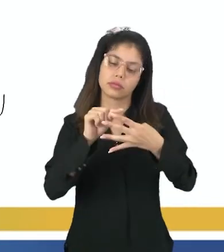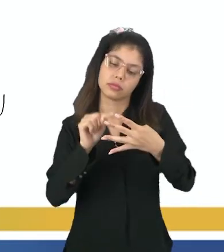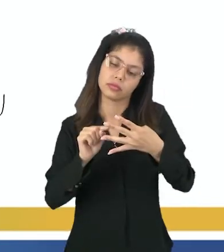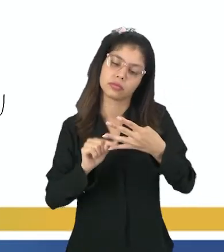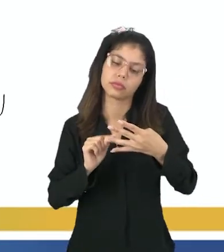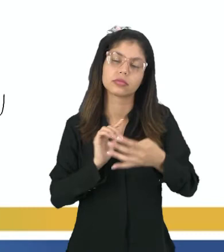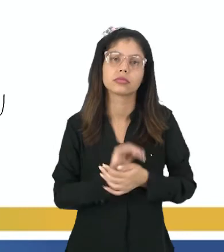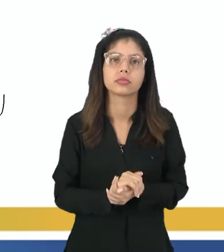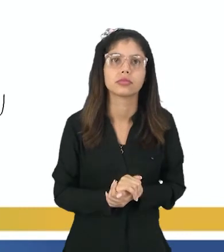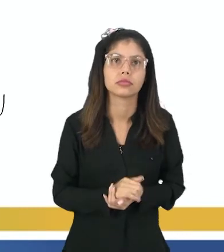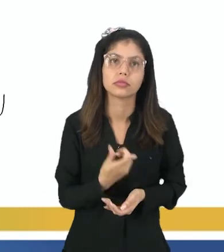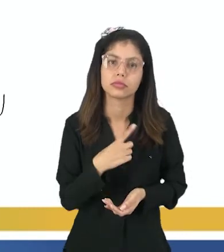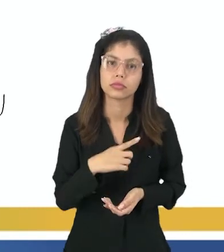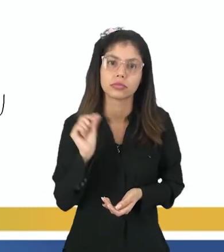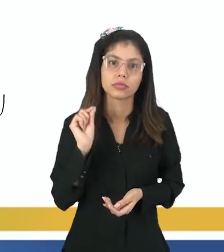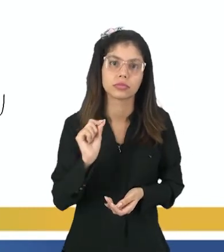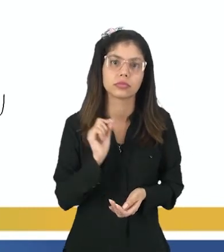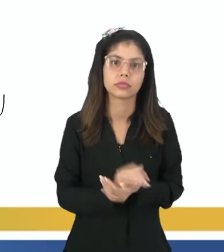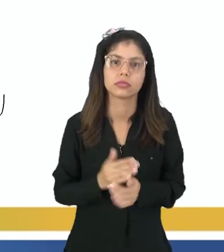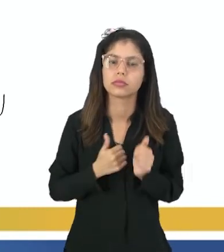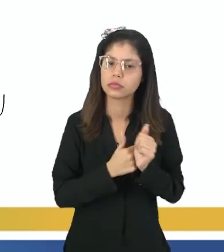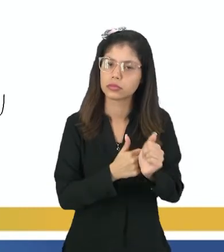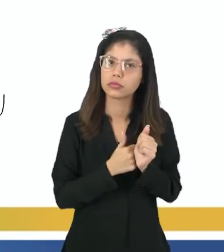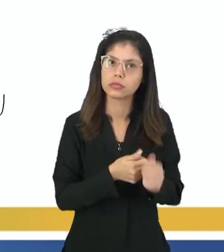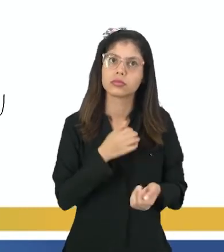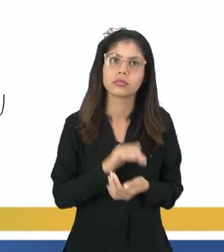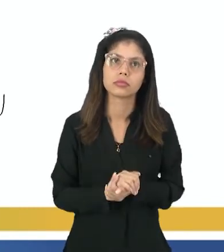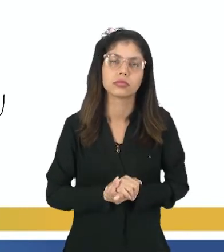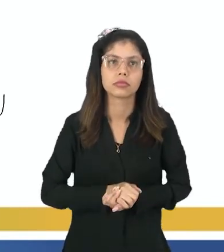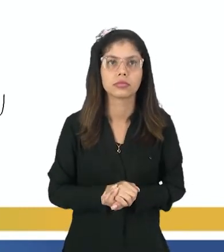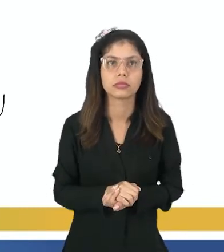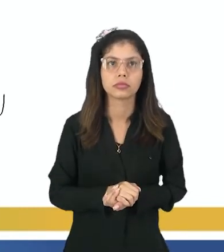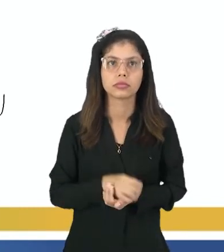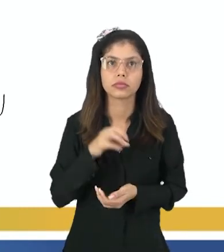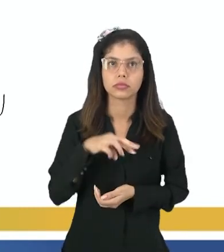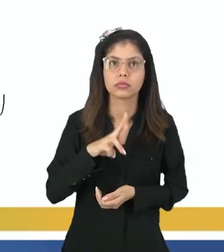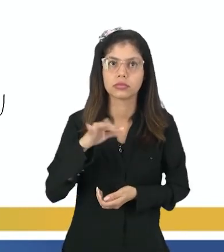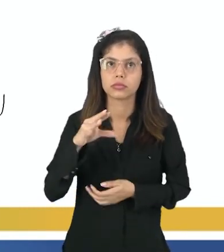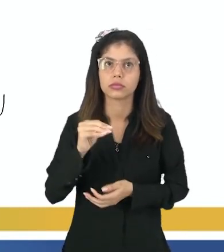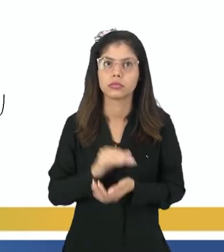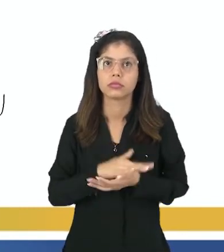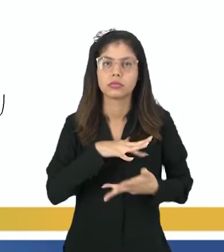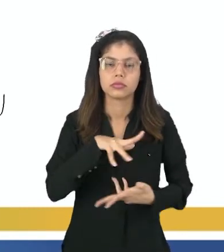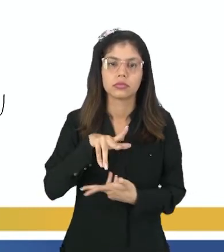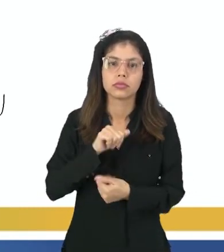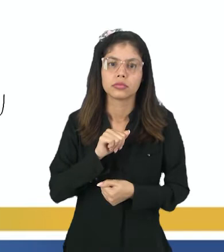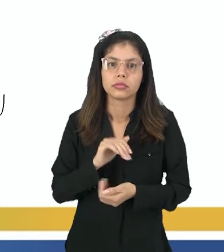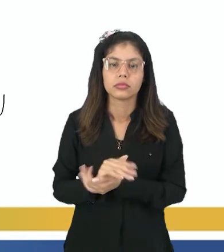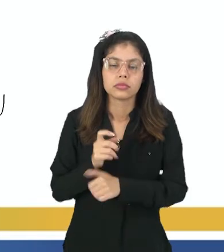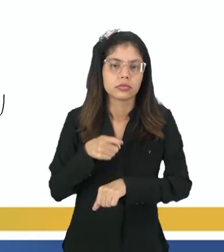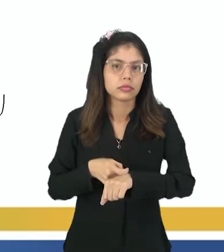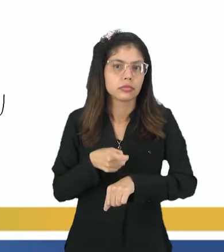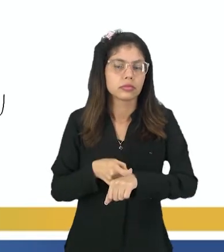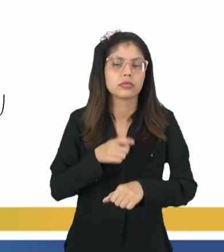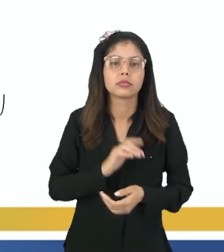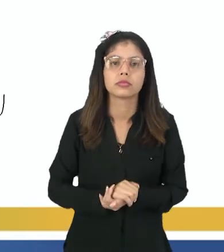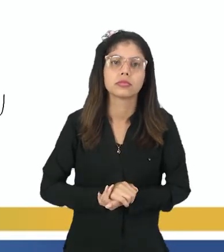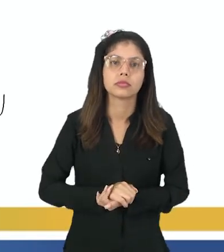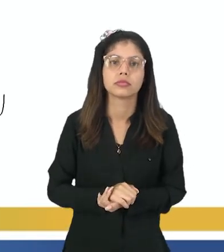planetas. Nós temos aí, na sequência, Mercúrio, Vênus, Terra e Marte.